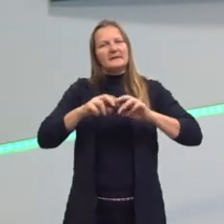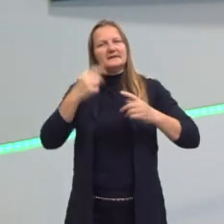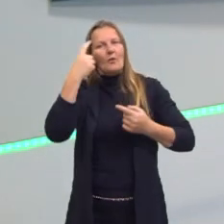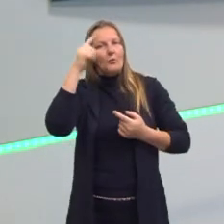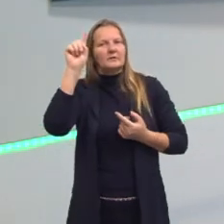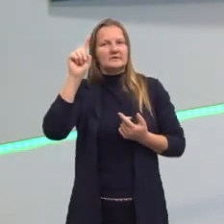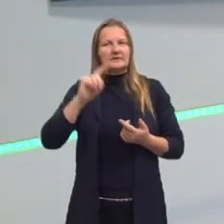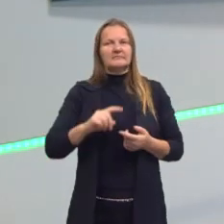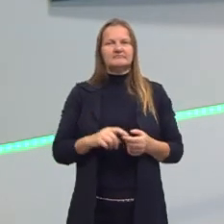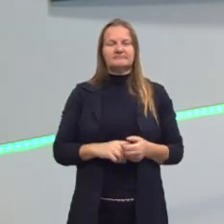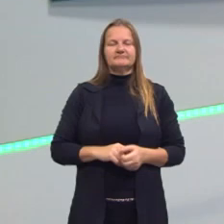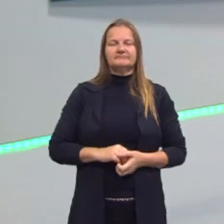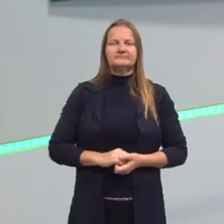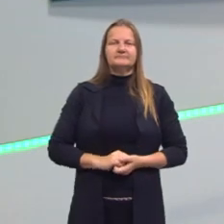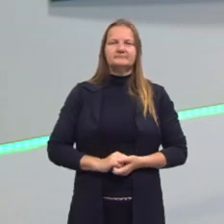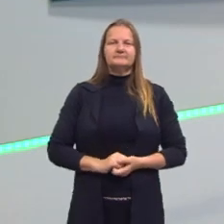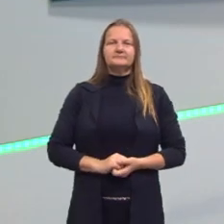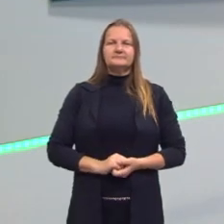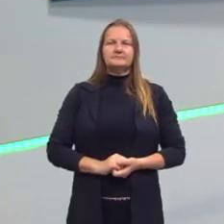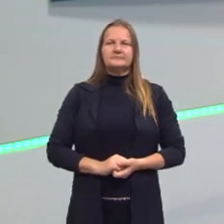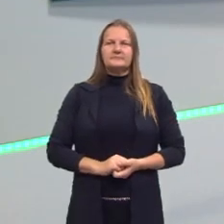e o meu produto.